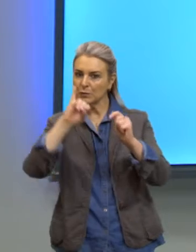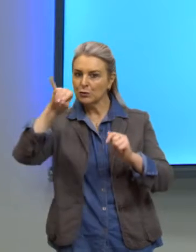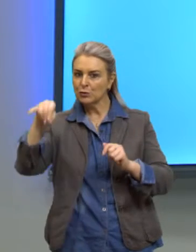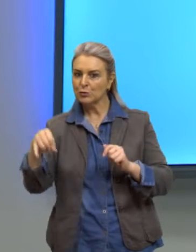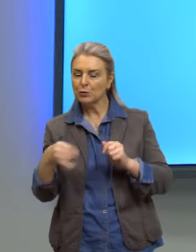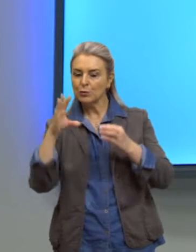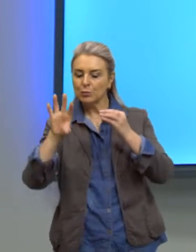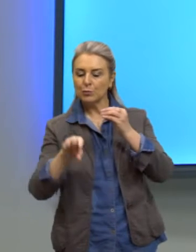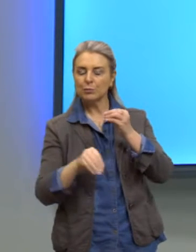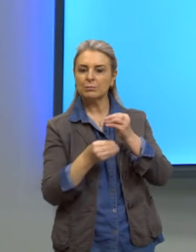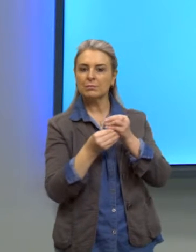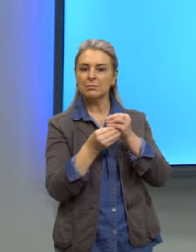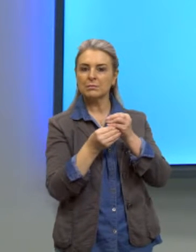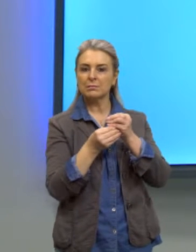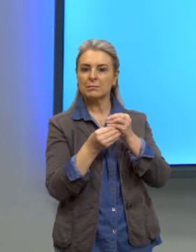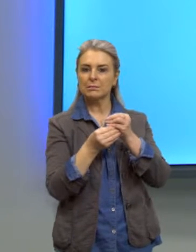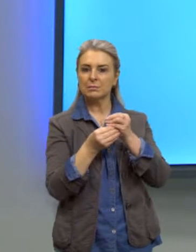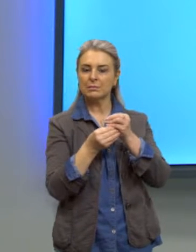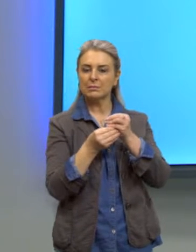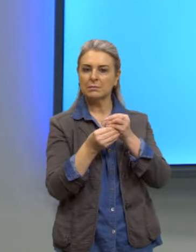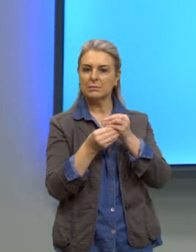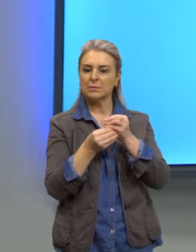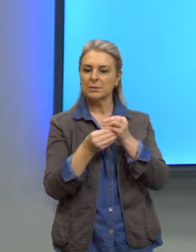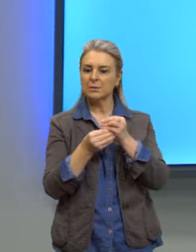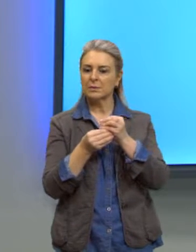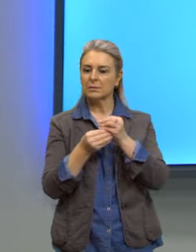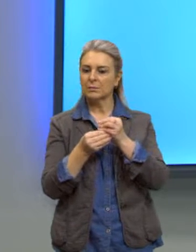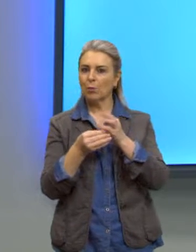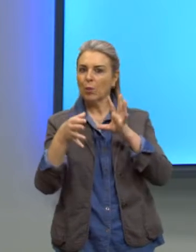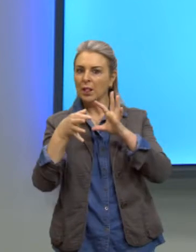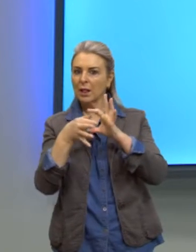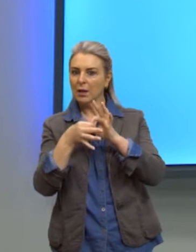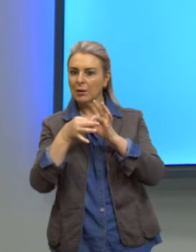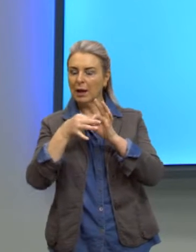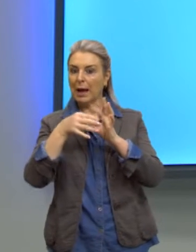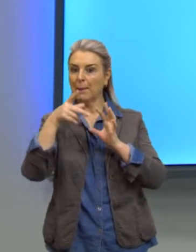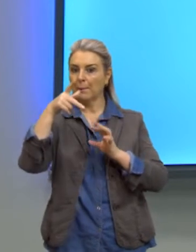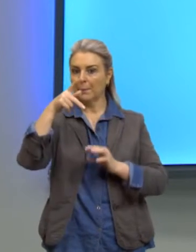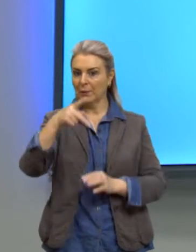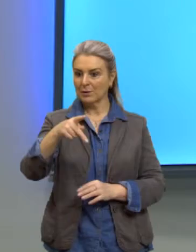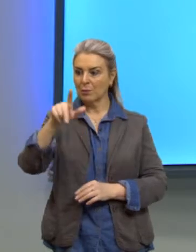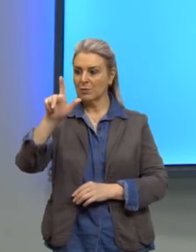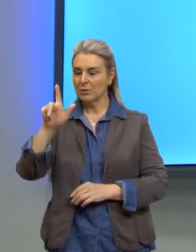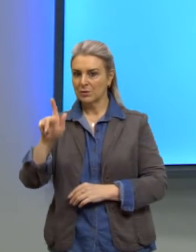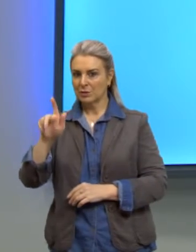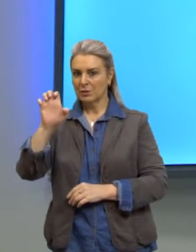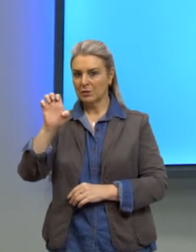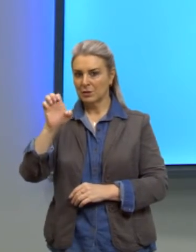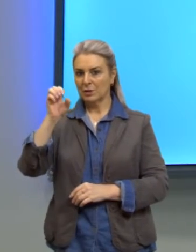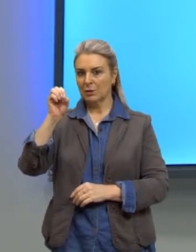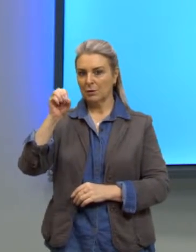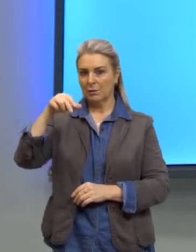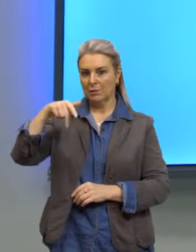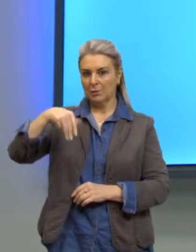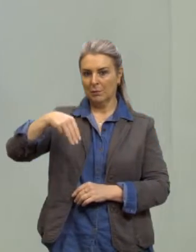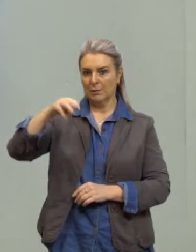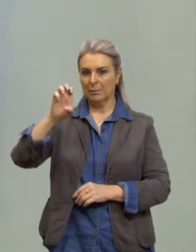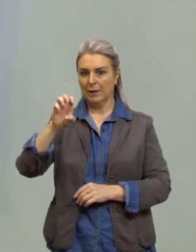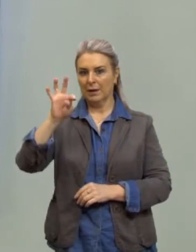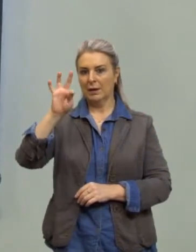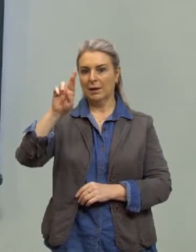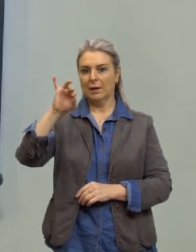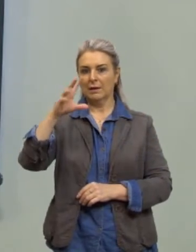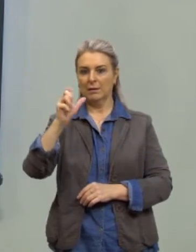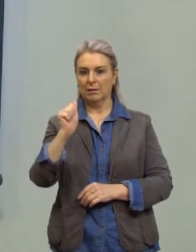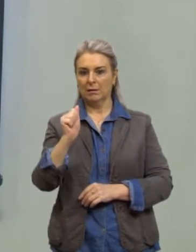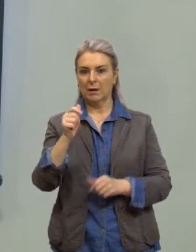compostos, certo? Que eles estão ligados às progressões geométricas. Vejam que eu trago para vocês progressões